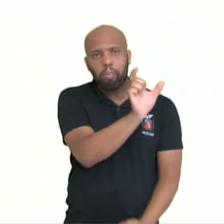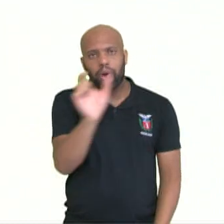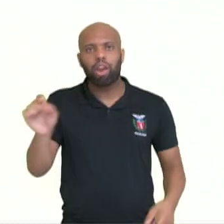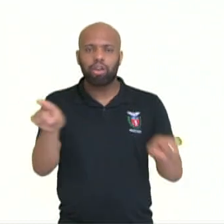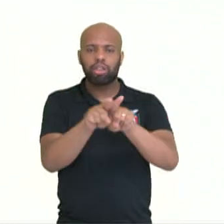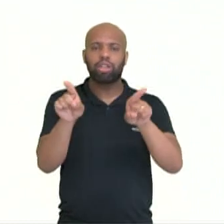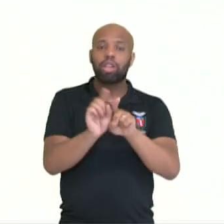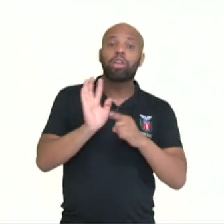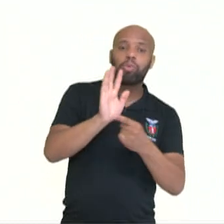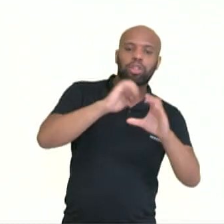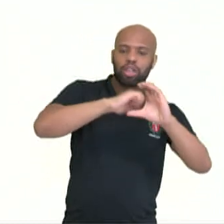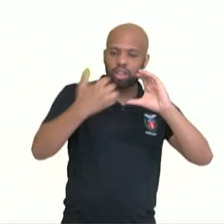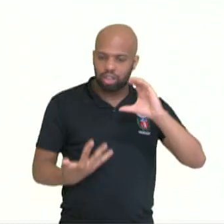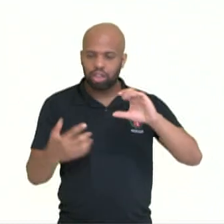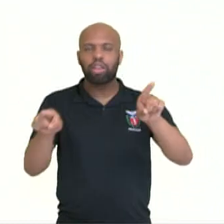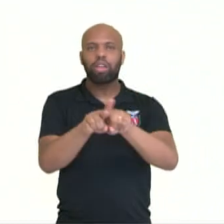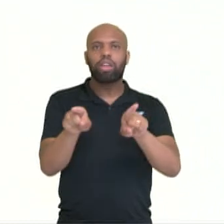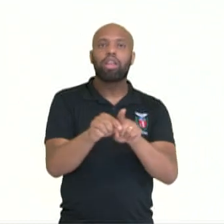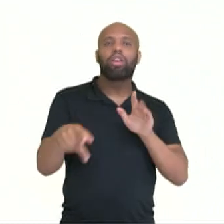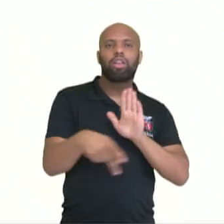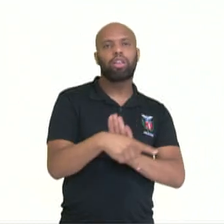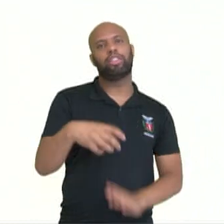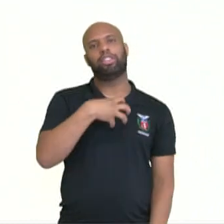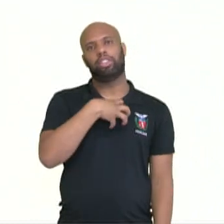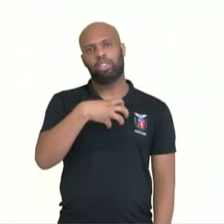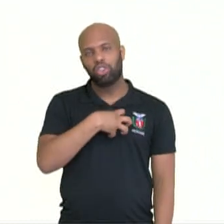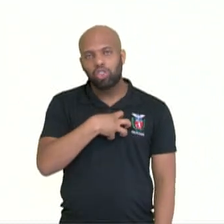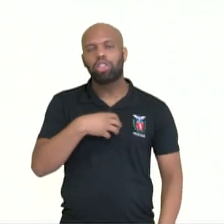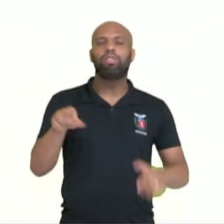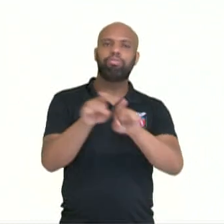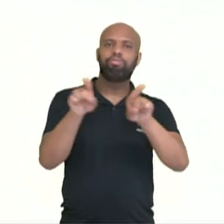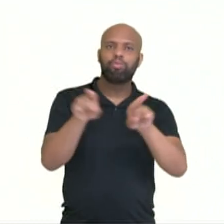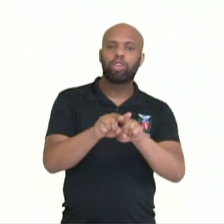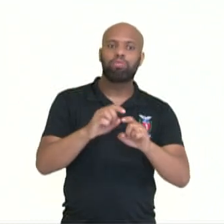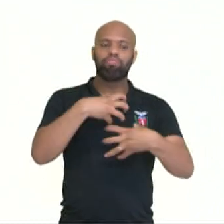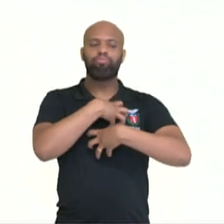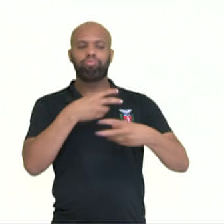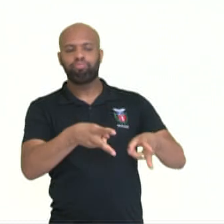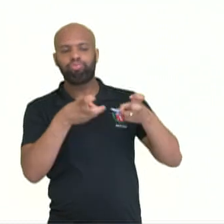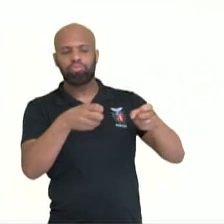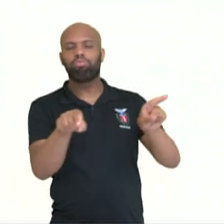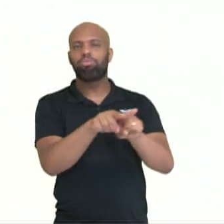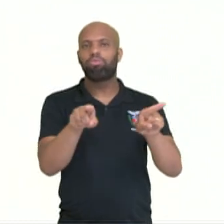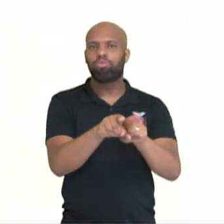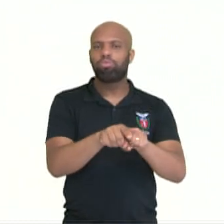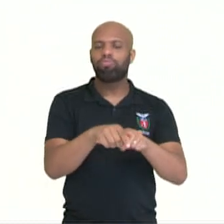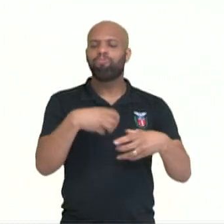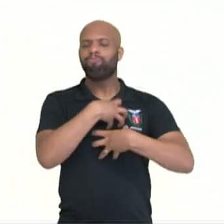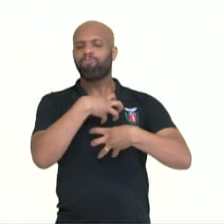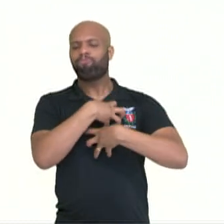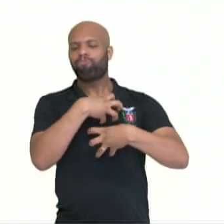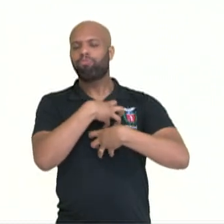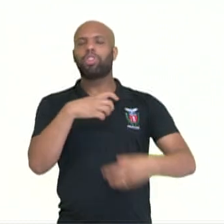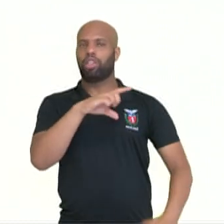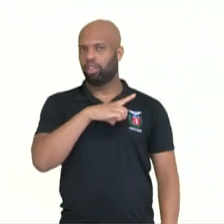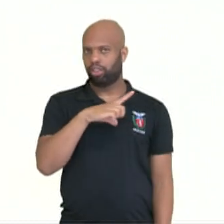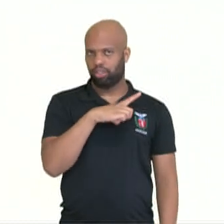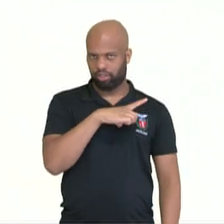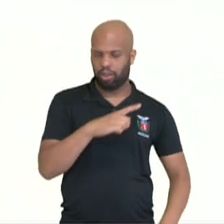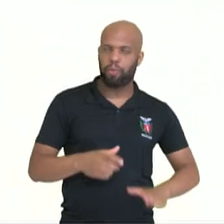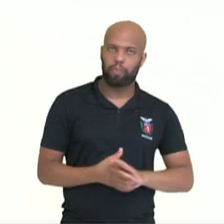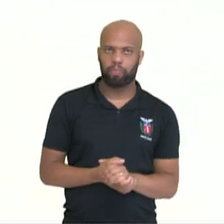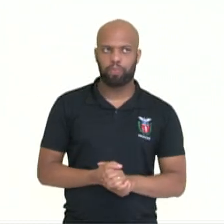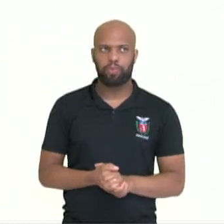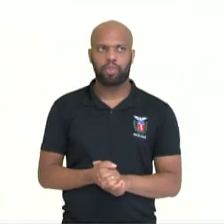caracterizar esses sentidos, essas impressões, essas sensações que nós temos, não é